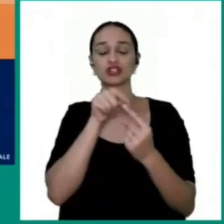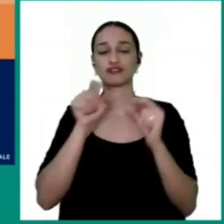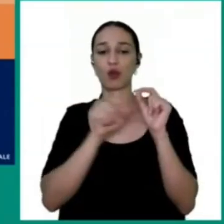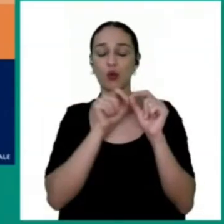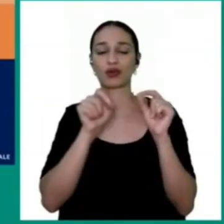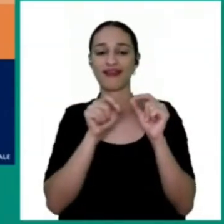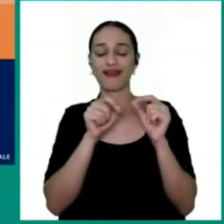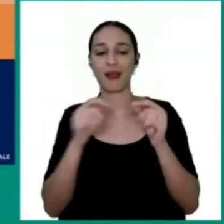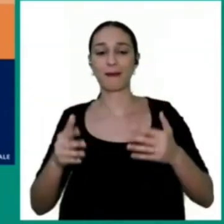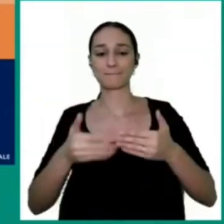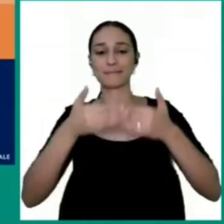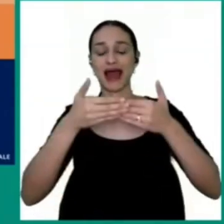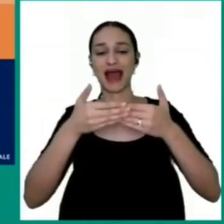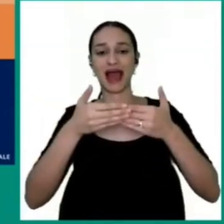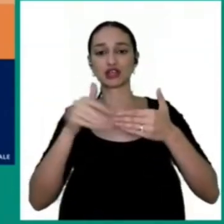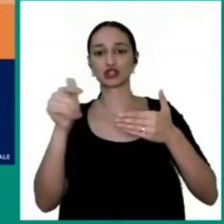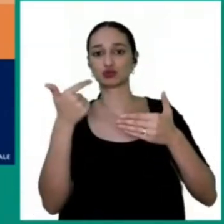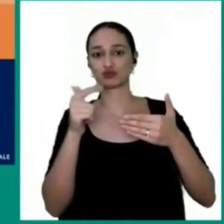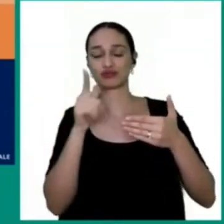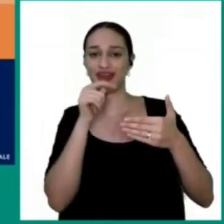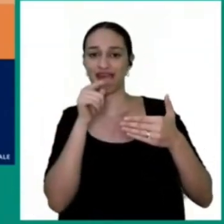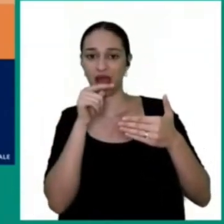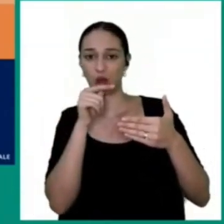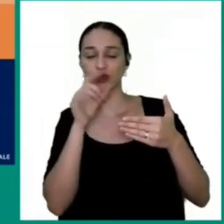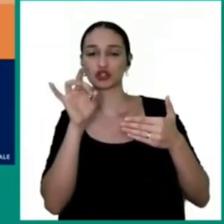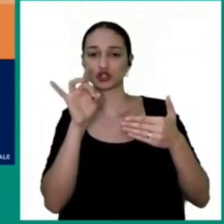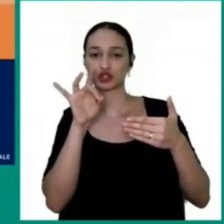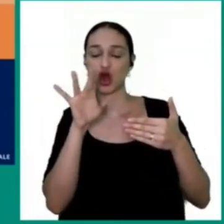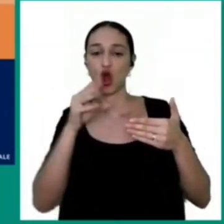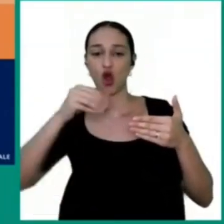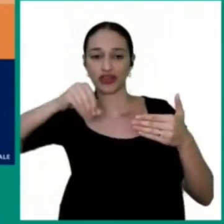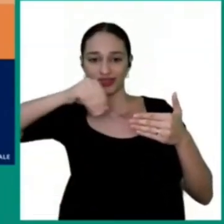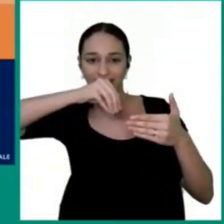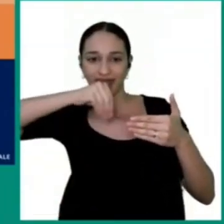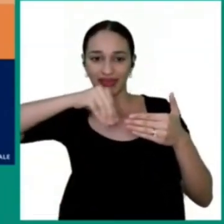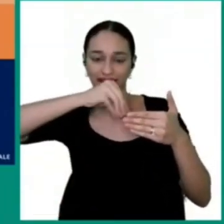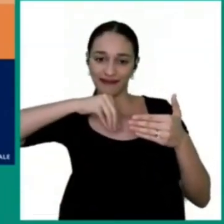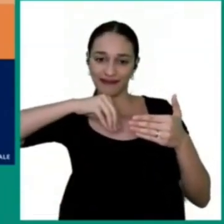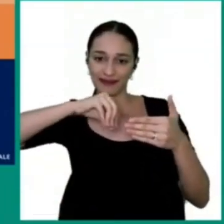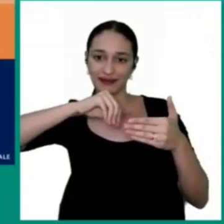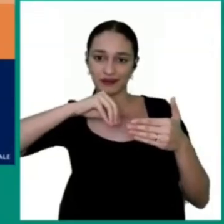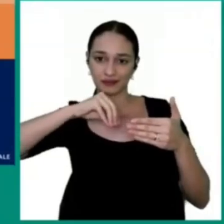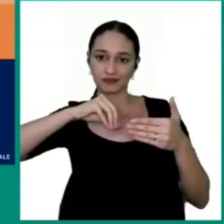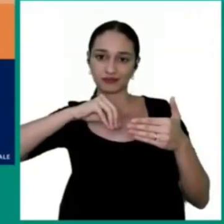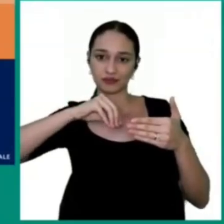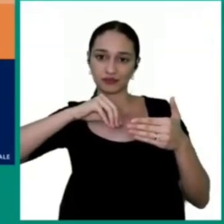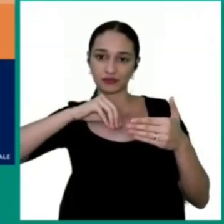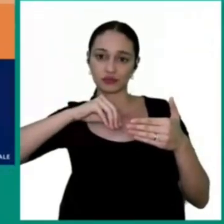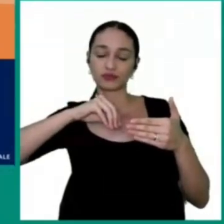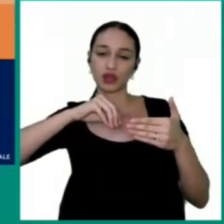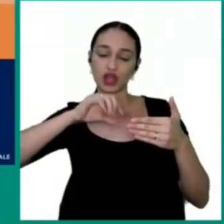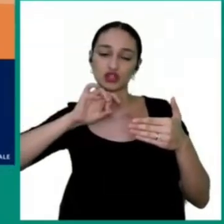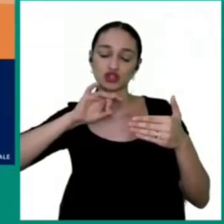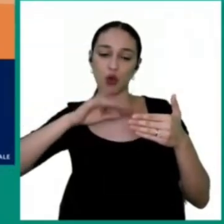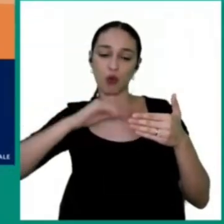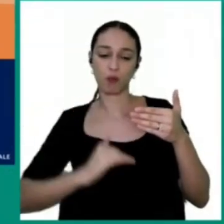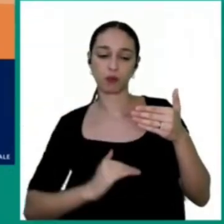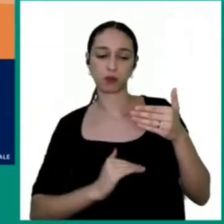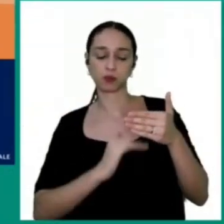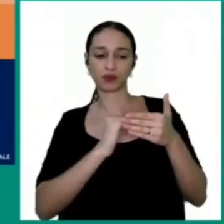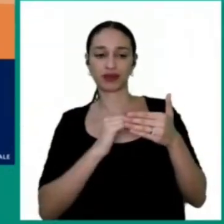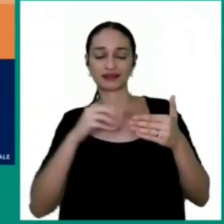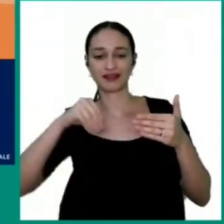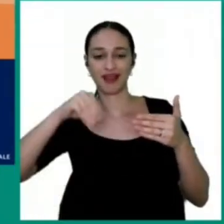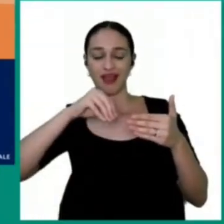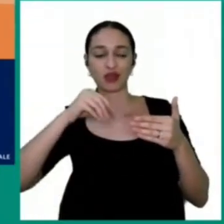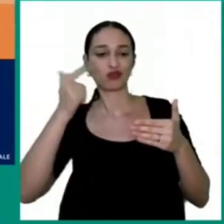Então, isso faz que ele fique apenas uma pilha de solo. Então, aquele rejeito não vai ser levado para lugar nenhum.